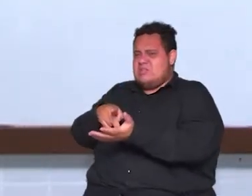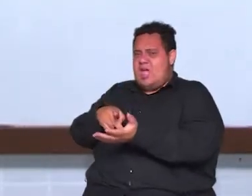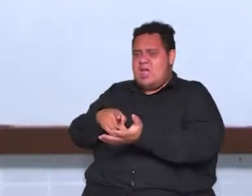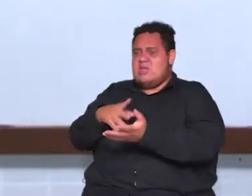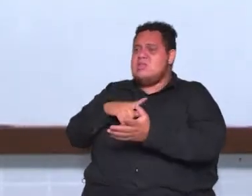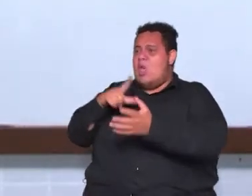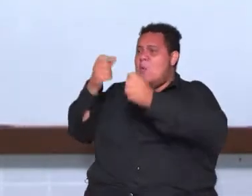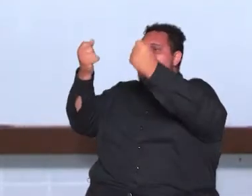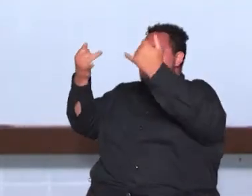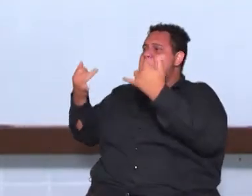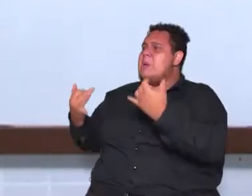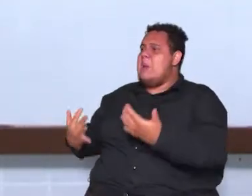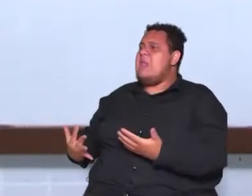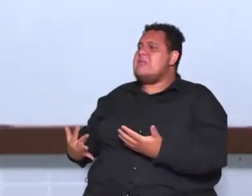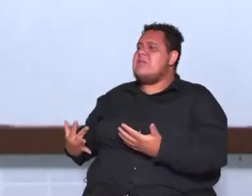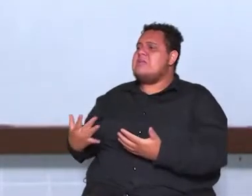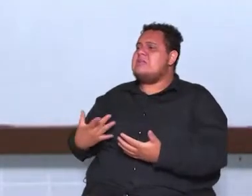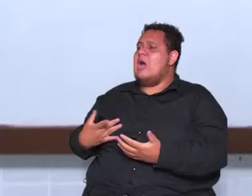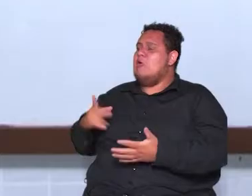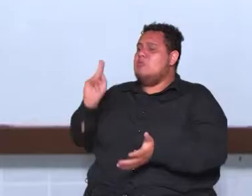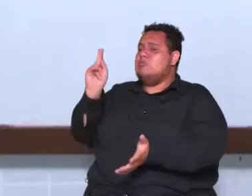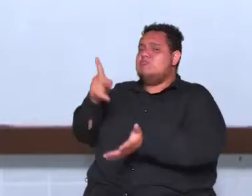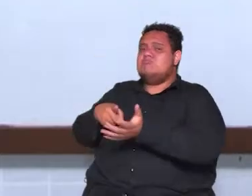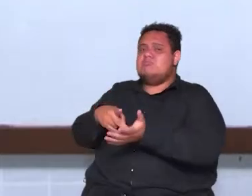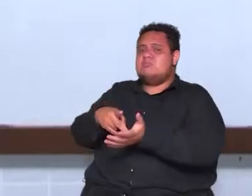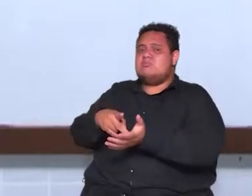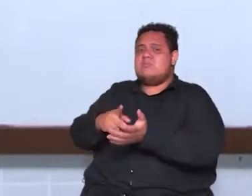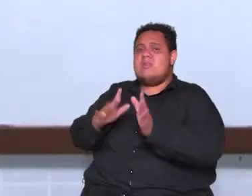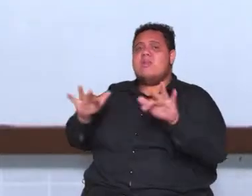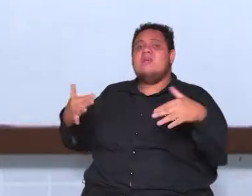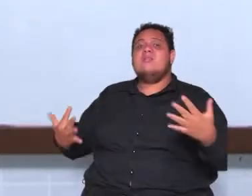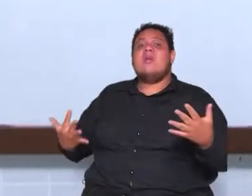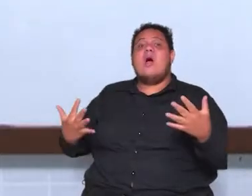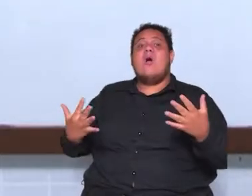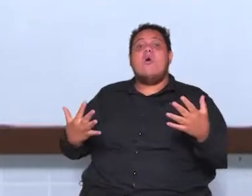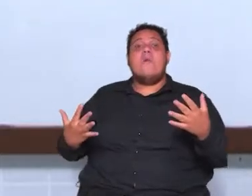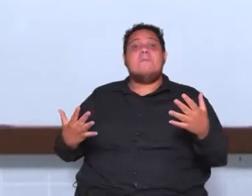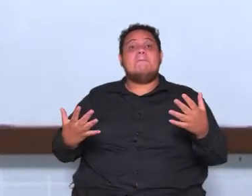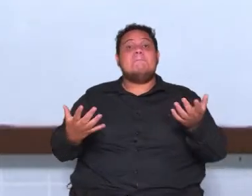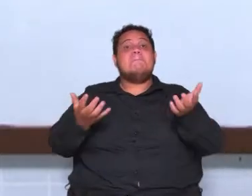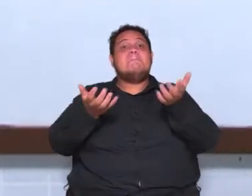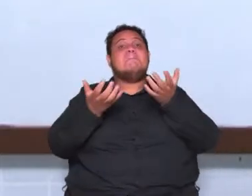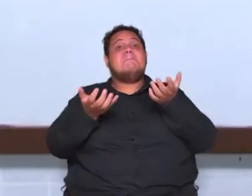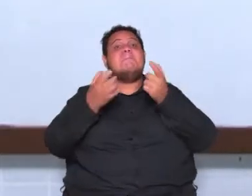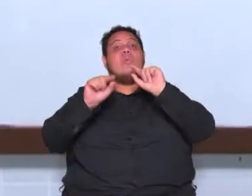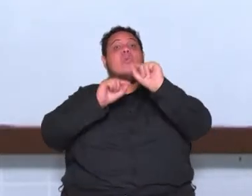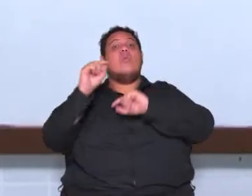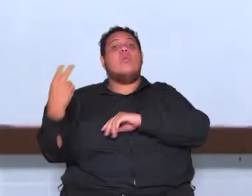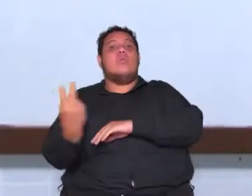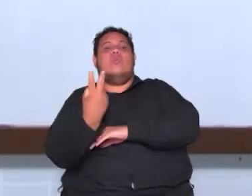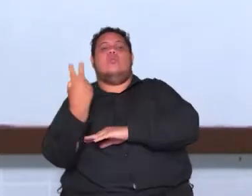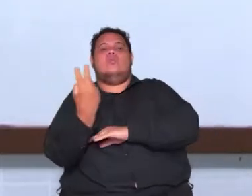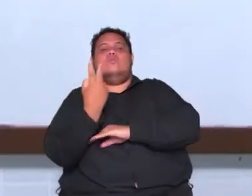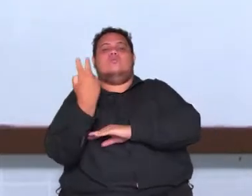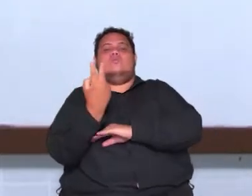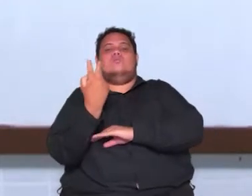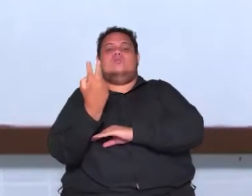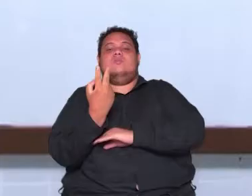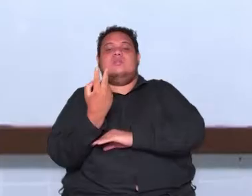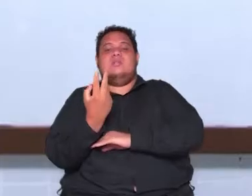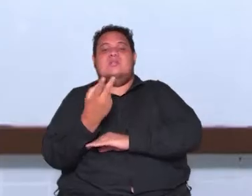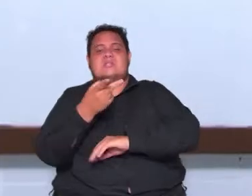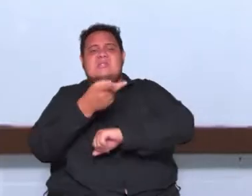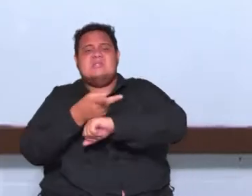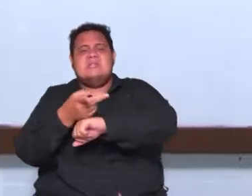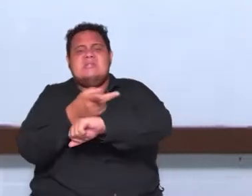explicação lógica então era isso que eles valorizavam a busca